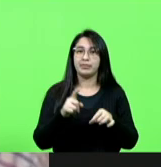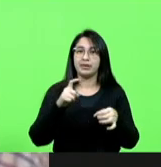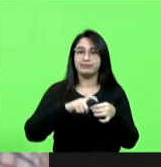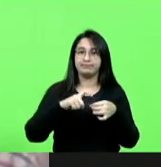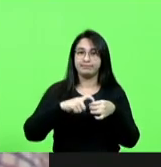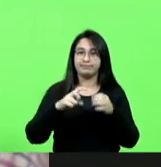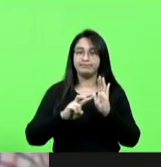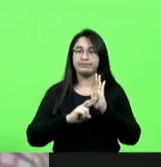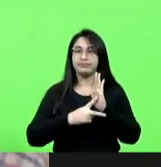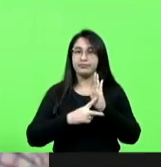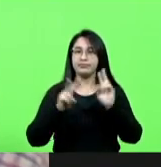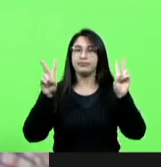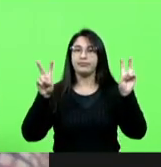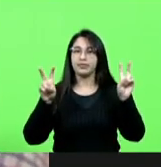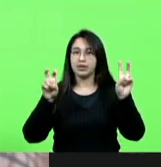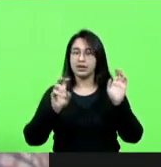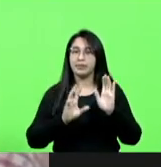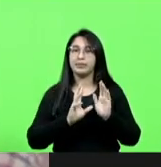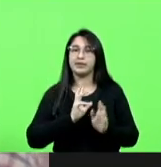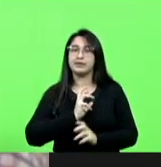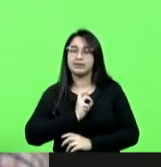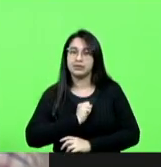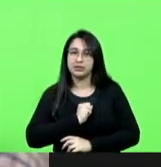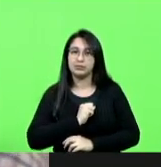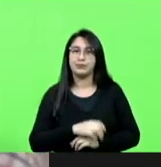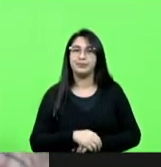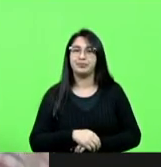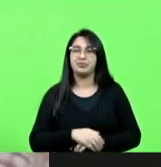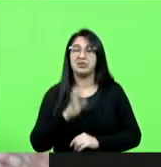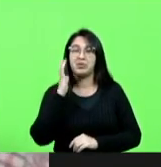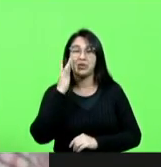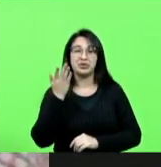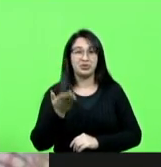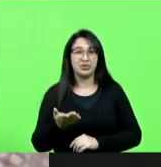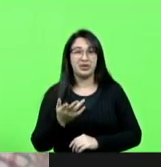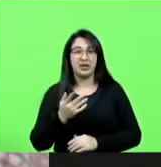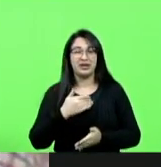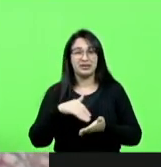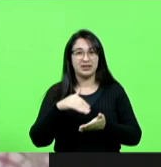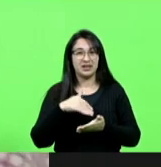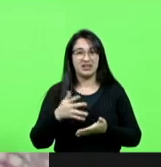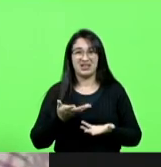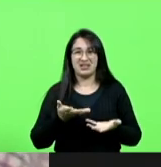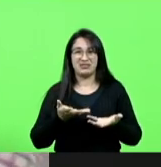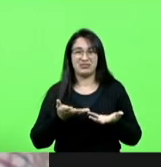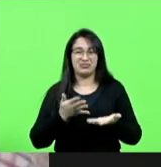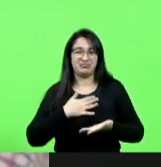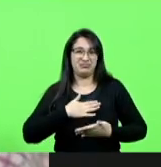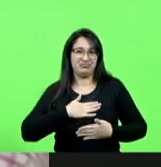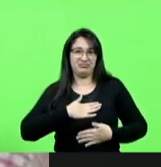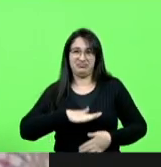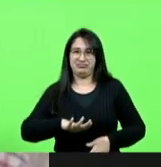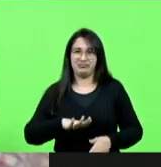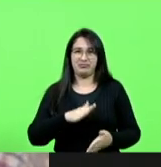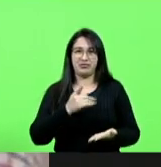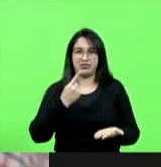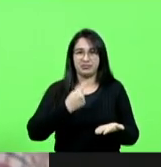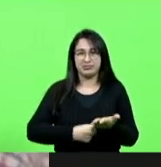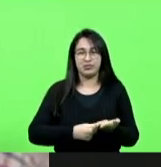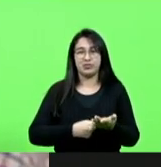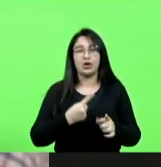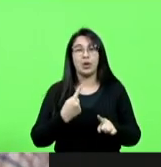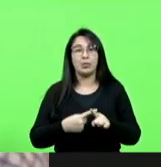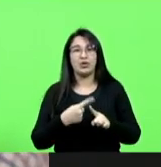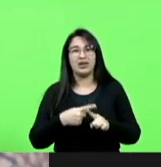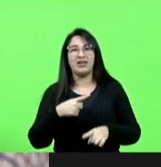tratar do assunto do SAMU, então parece que o André Mota não gosta muito de contrato, não, ele não gosta muito de contrato, porque está tendo essa